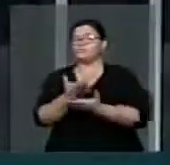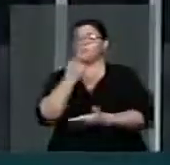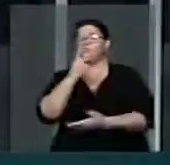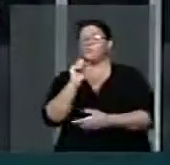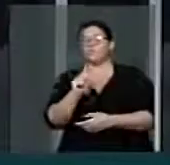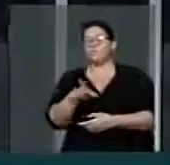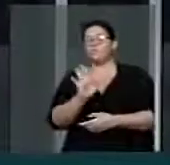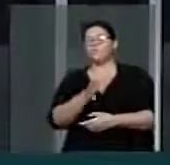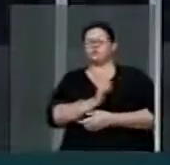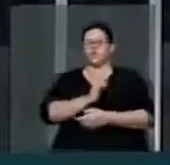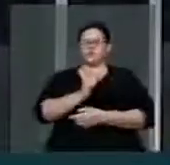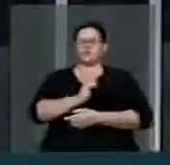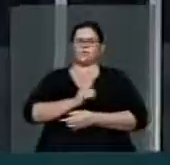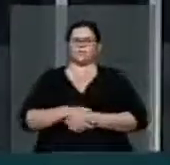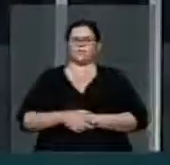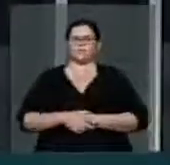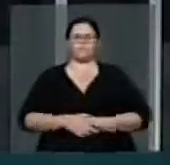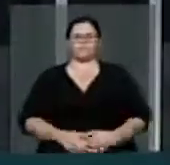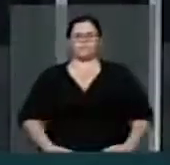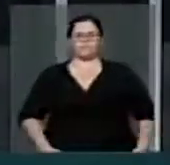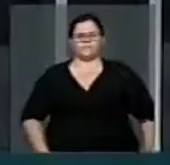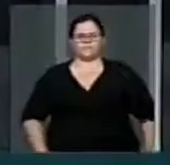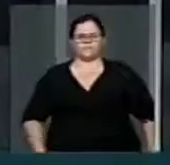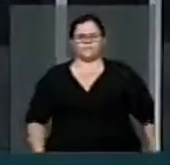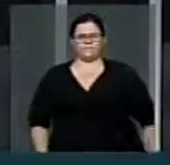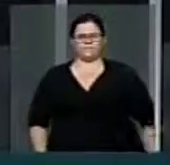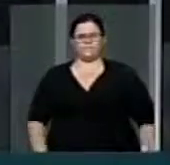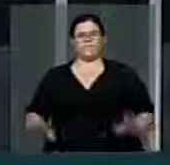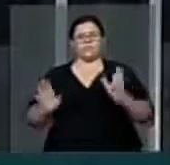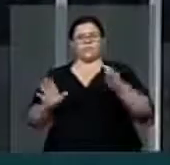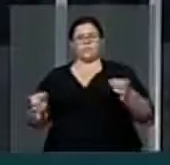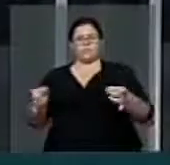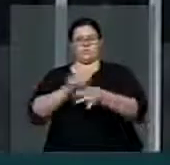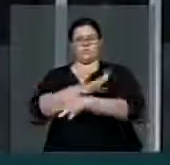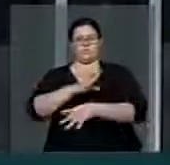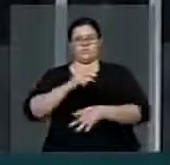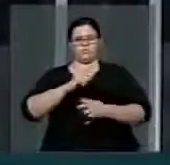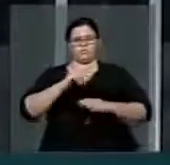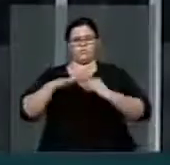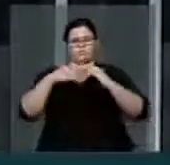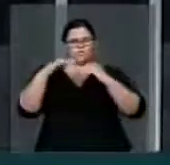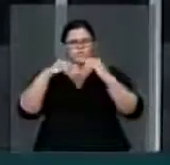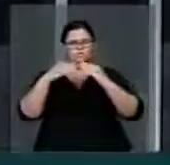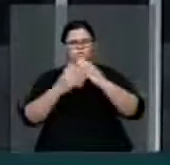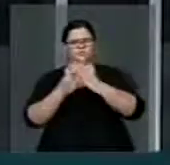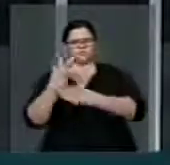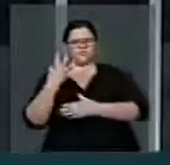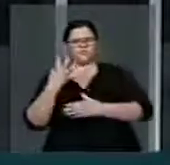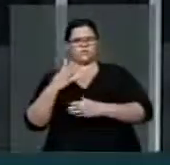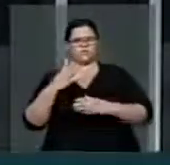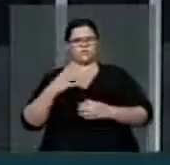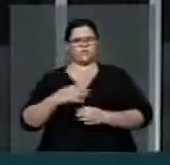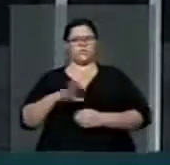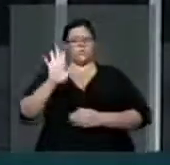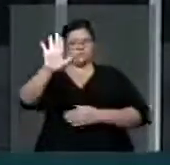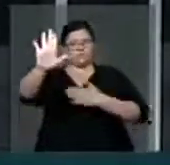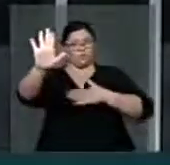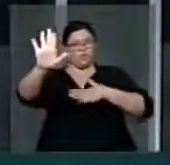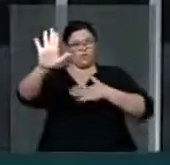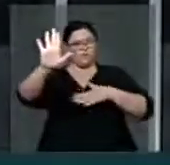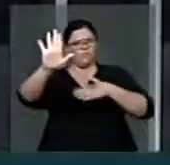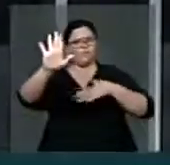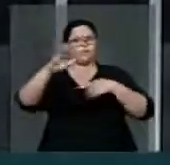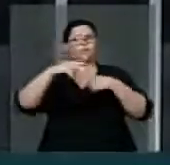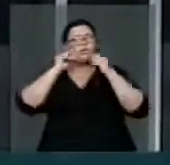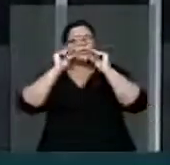estão prontos para o processo de criação. Ouvir é bom, a vai, inclusive,